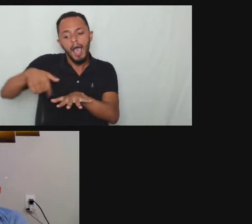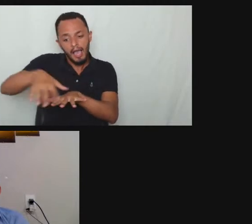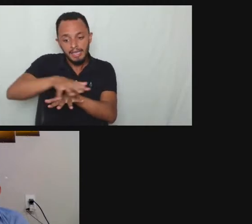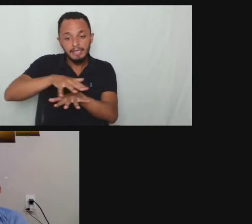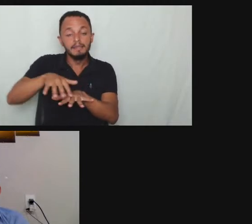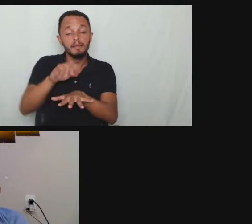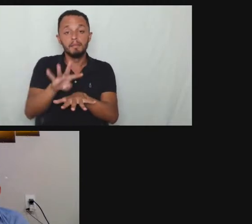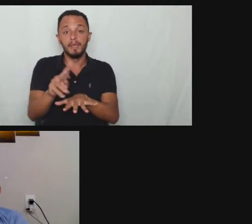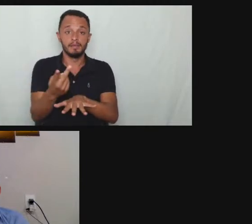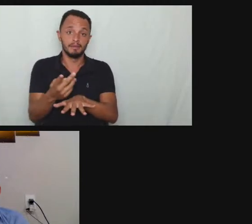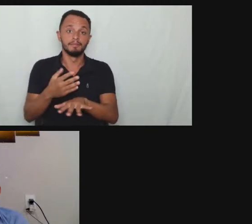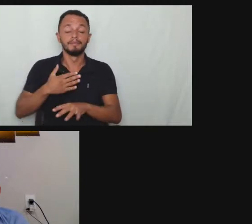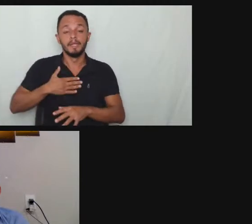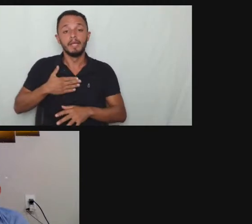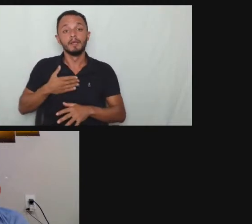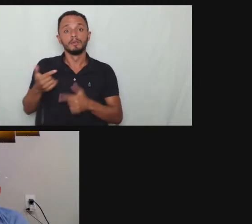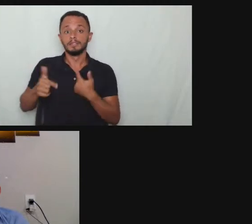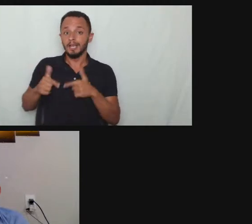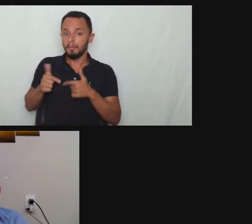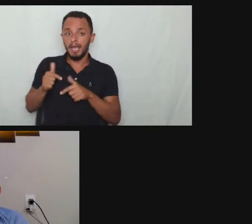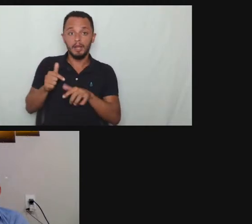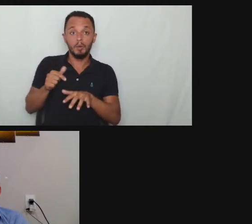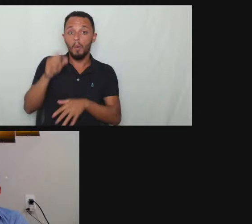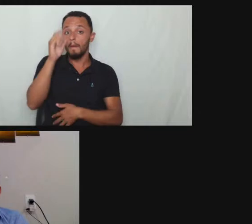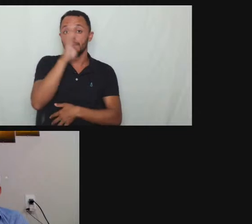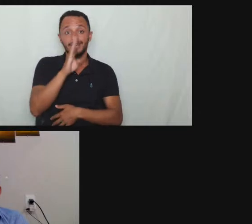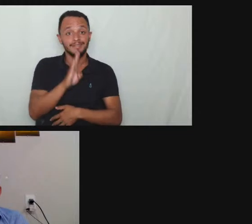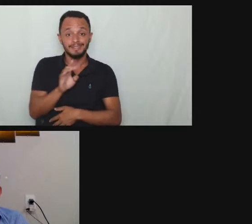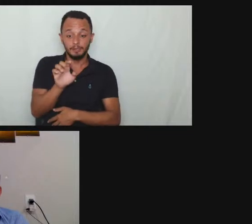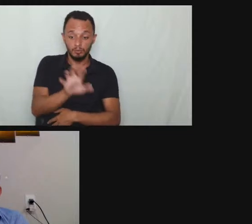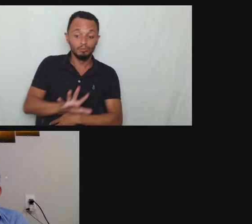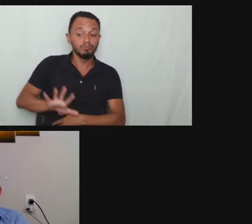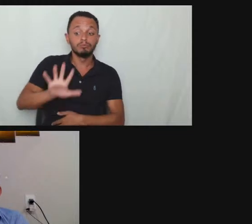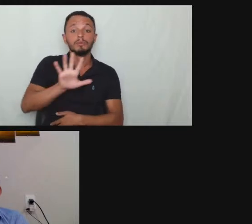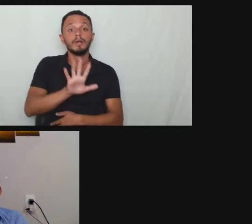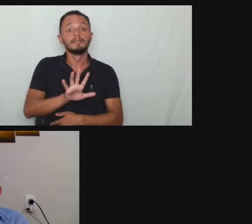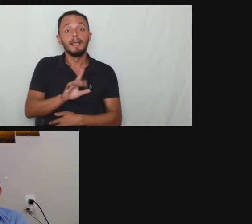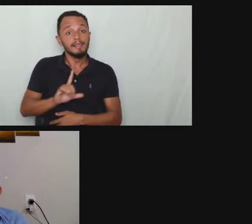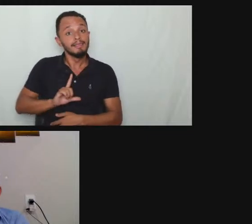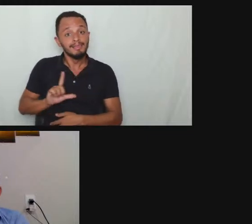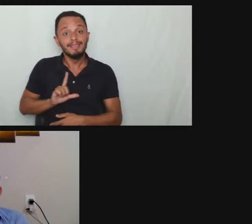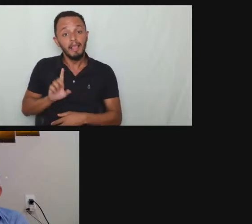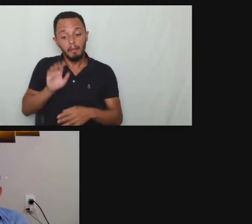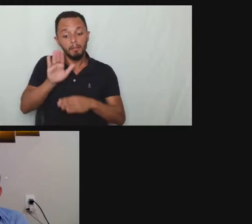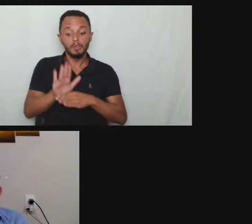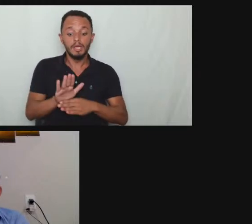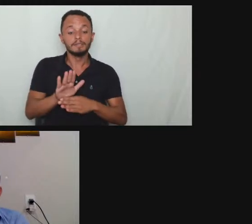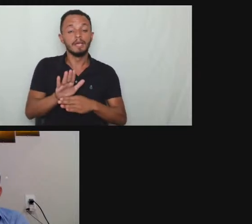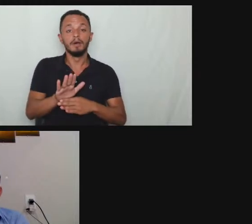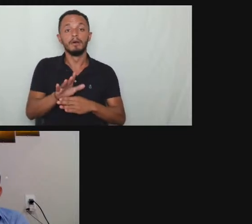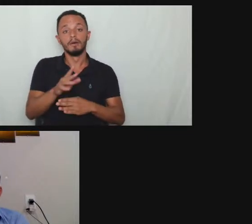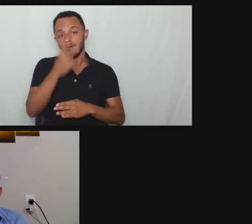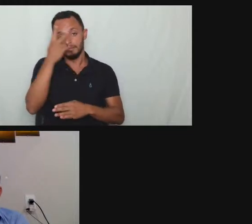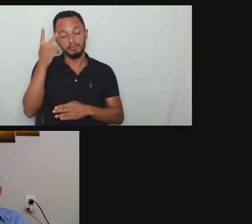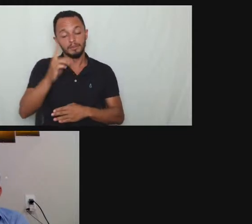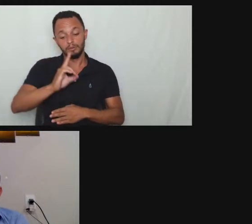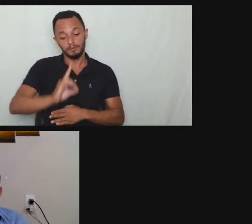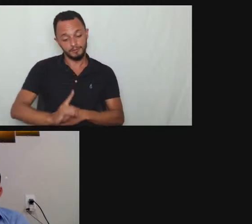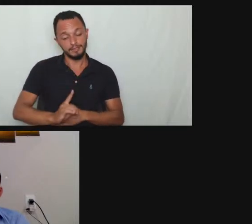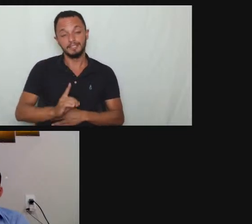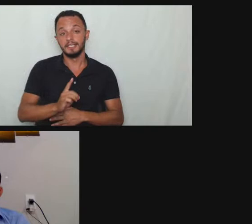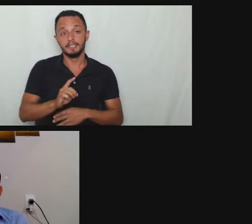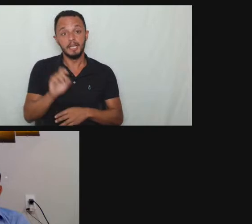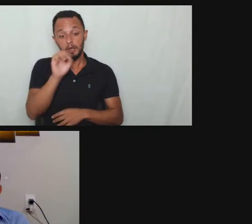nacional né então a gente quer mostrar para vocês que o direito ele tem uma proteção especial para a pessoa com deficiência